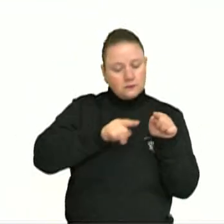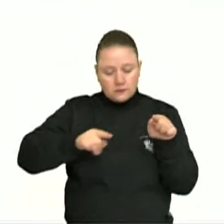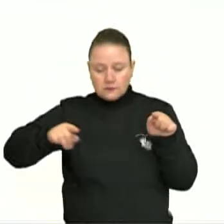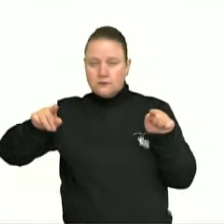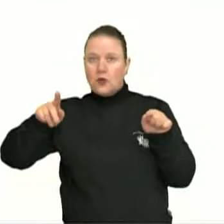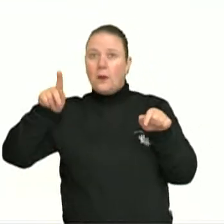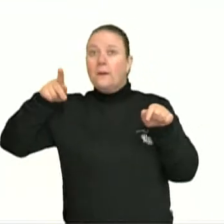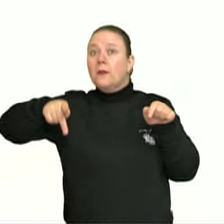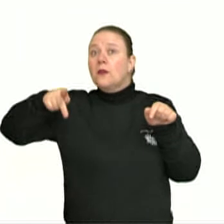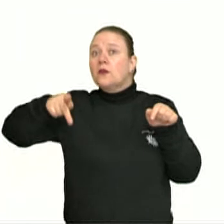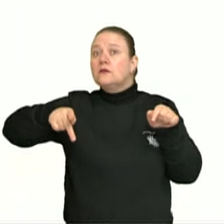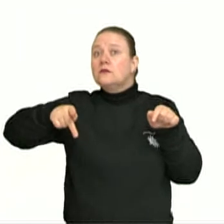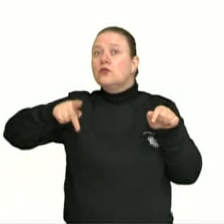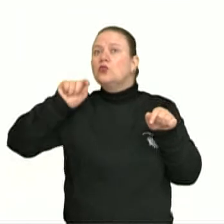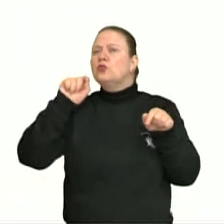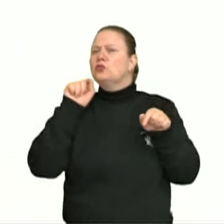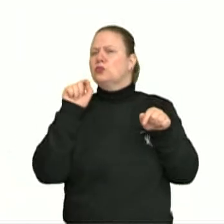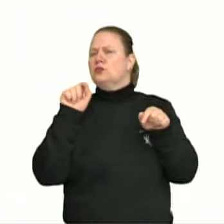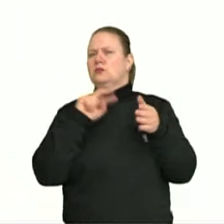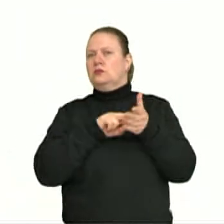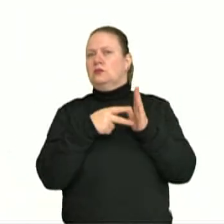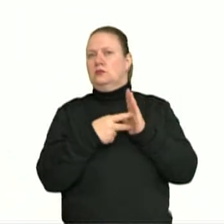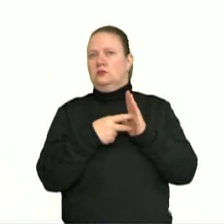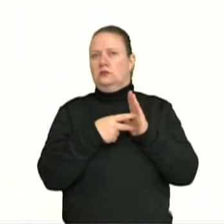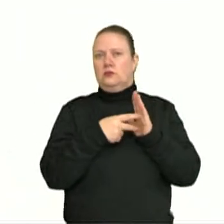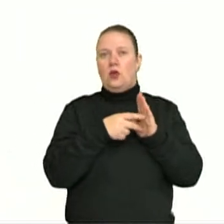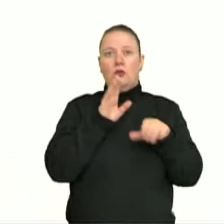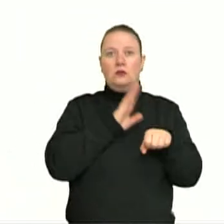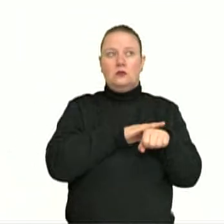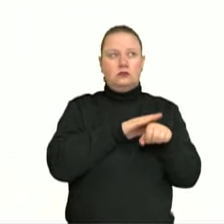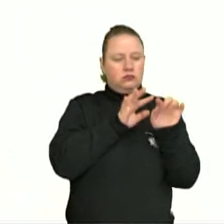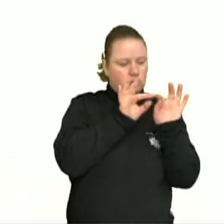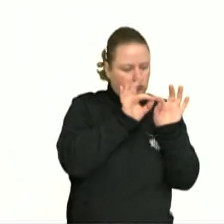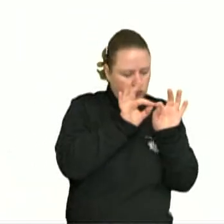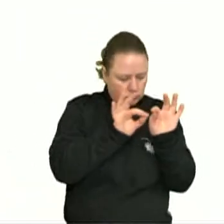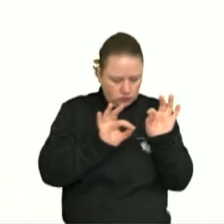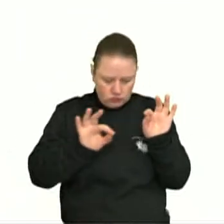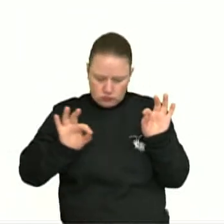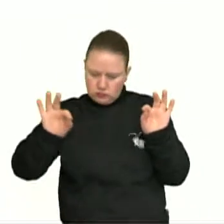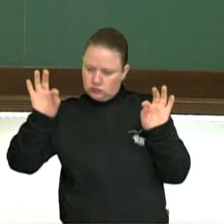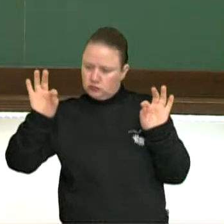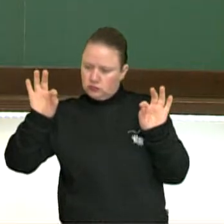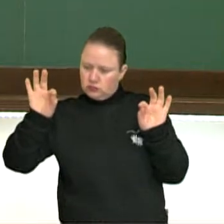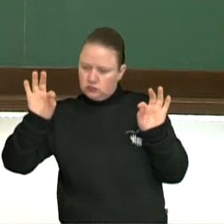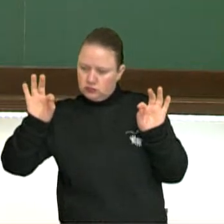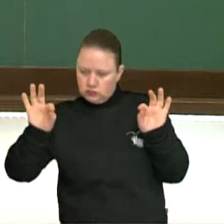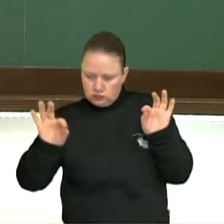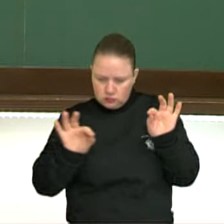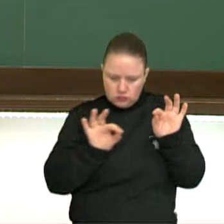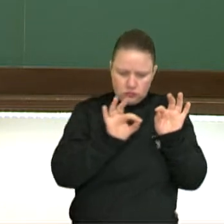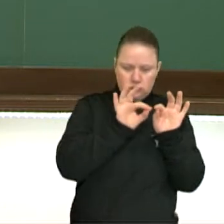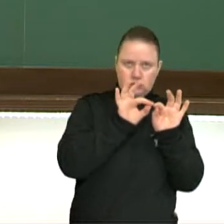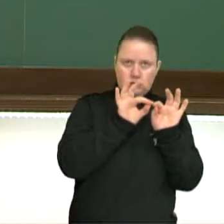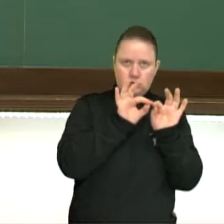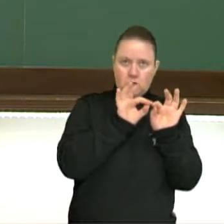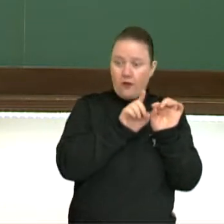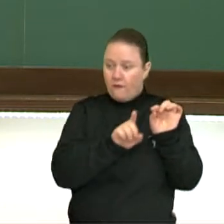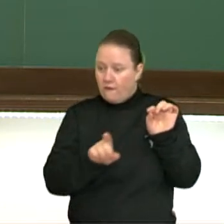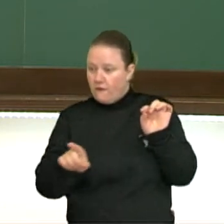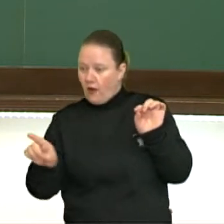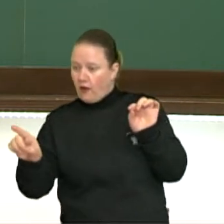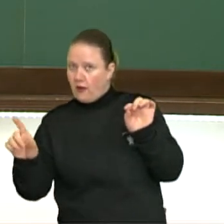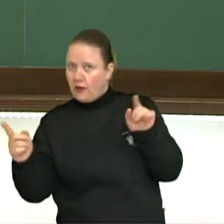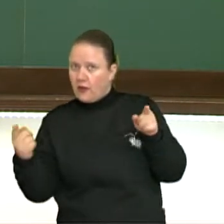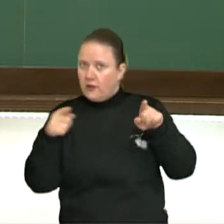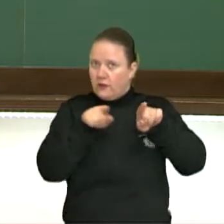desse pêndulo, que é o quê? É o período que ele faz um ciclo completo, né? Então ele vai e volta nesse processo